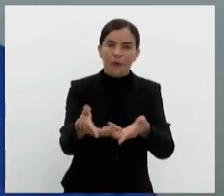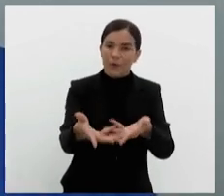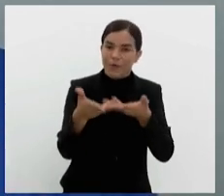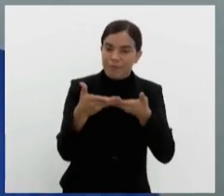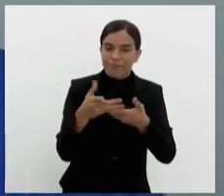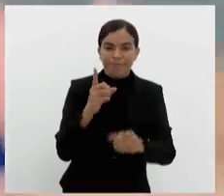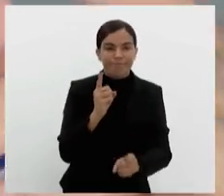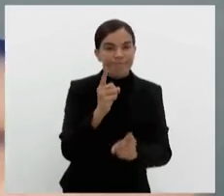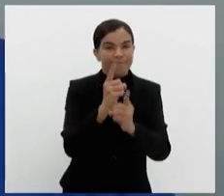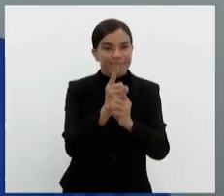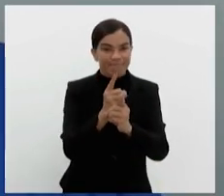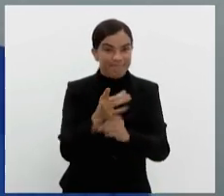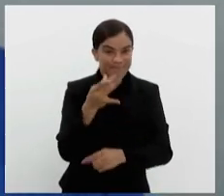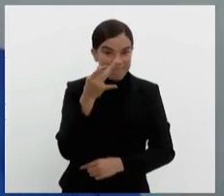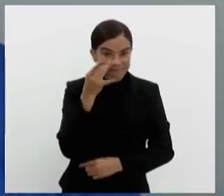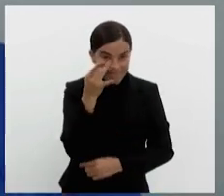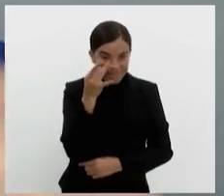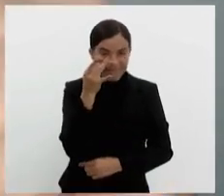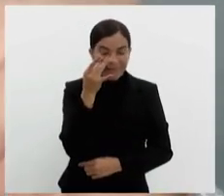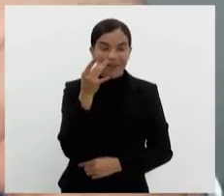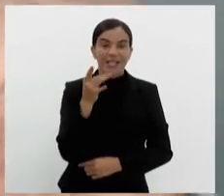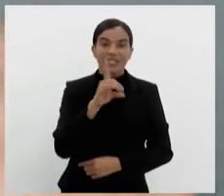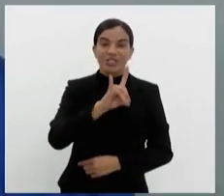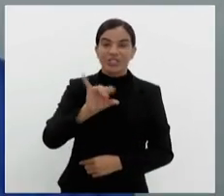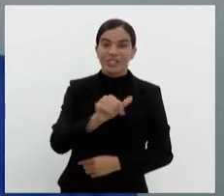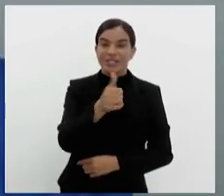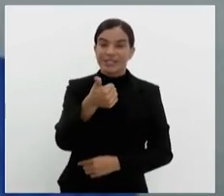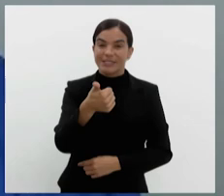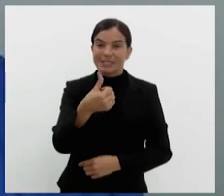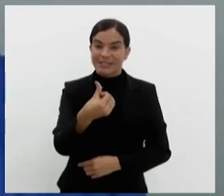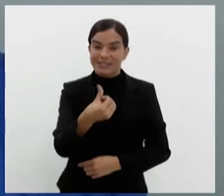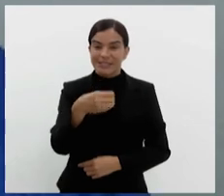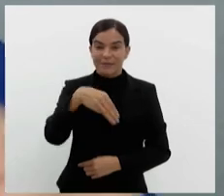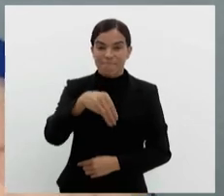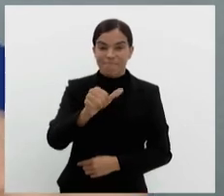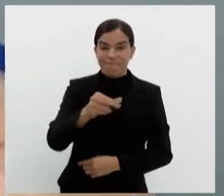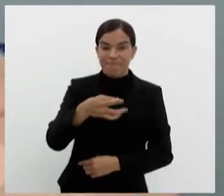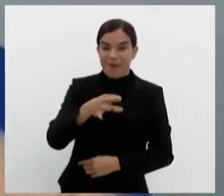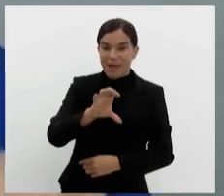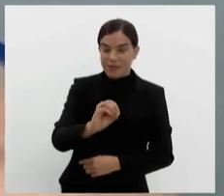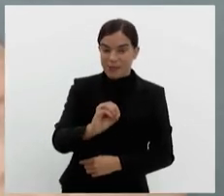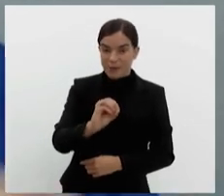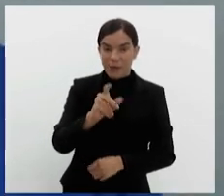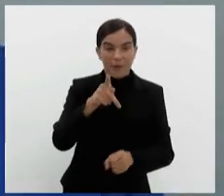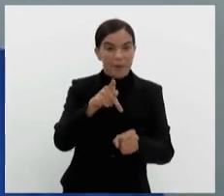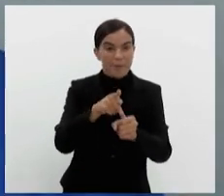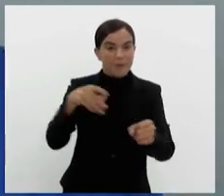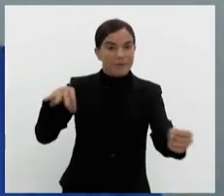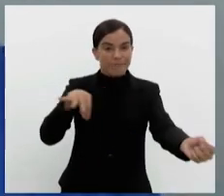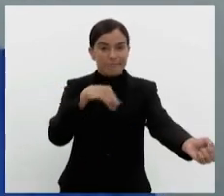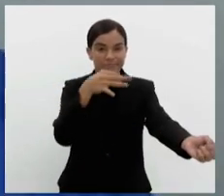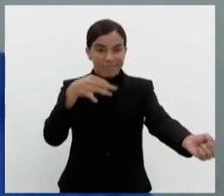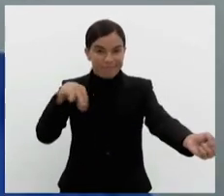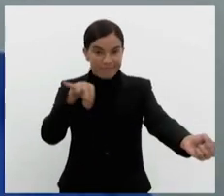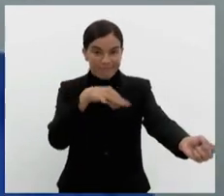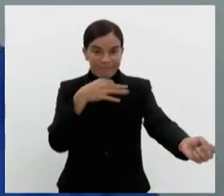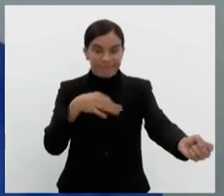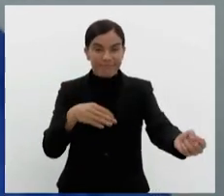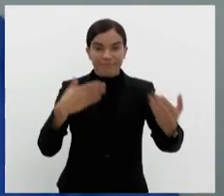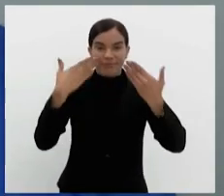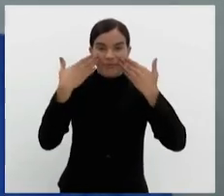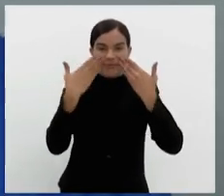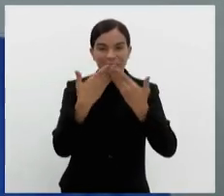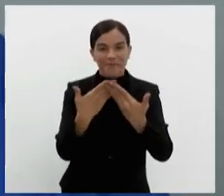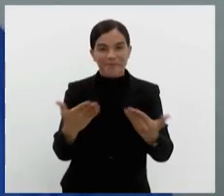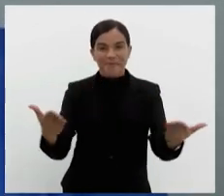nos encontrarmos presencialmente dia 16 de março. A Petrobras Sinfônica estreiará,